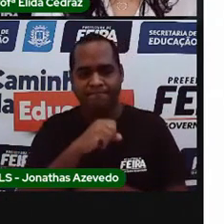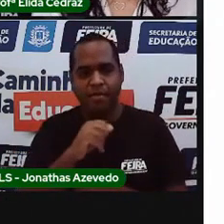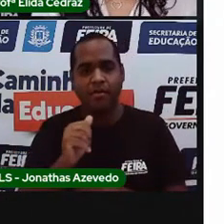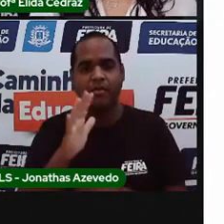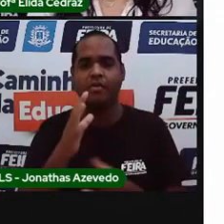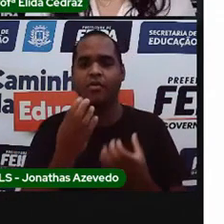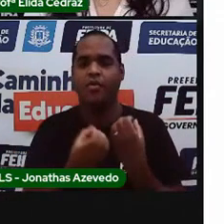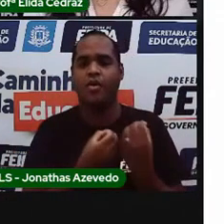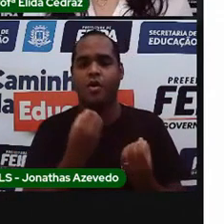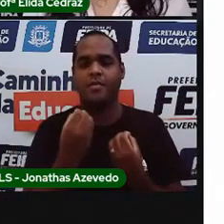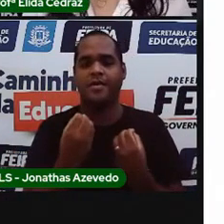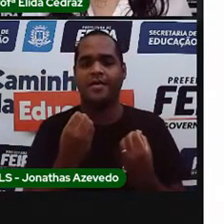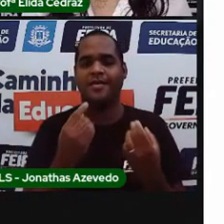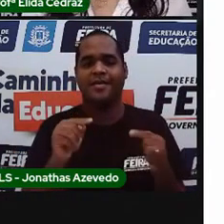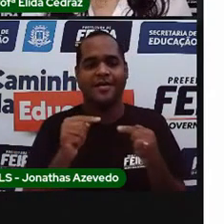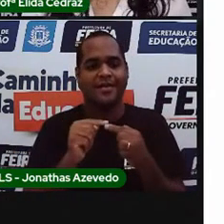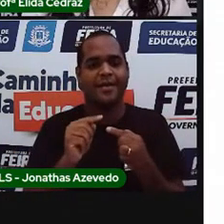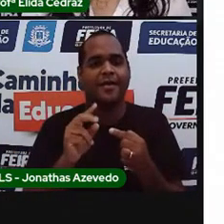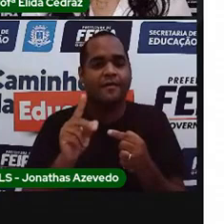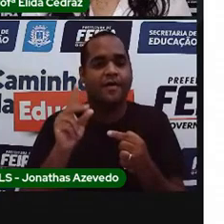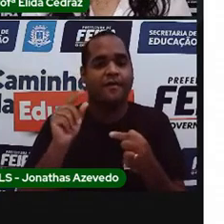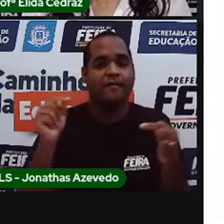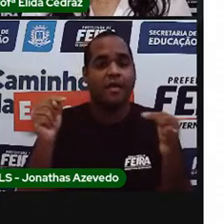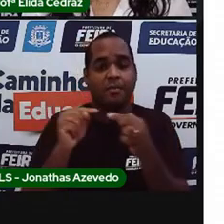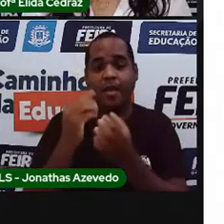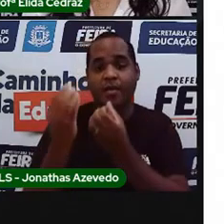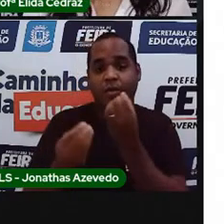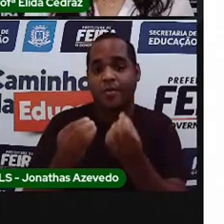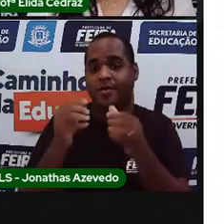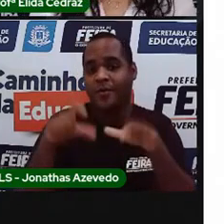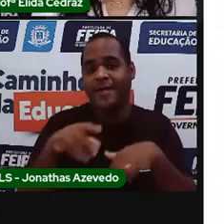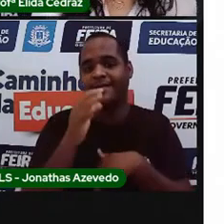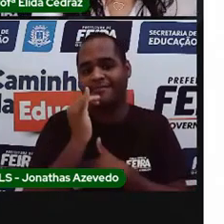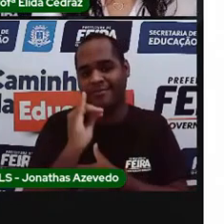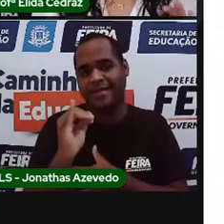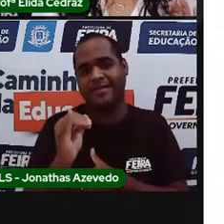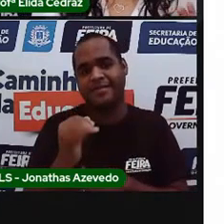se vestem igualzinho, como se estivesse lá na Itália.